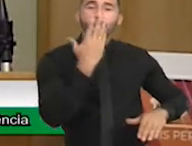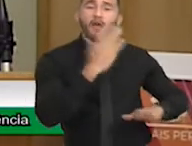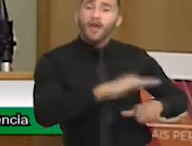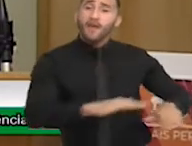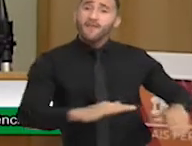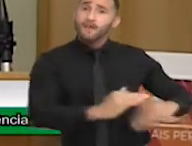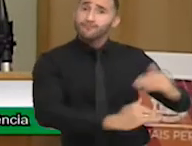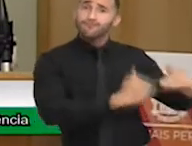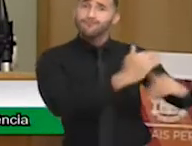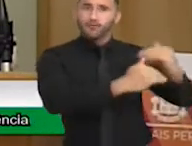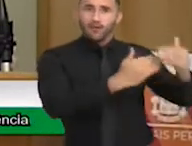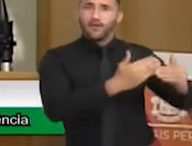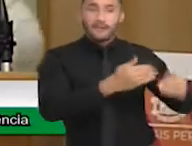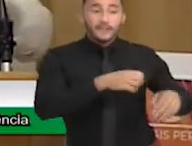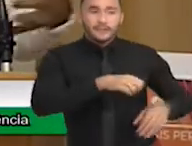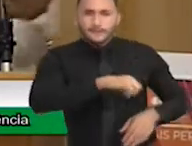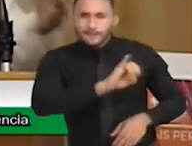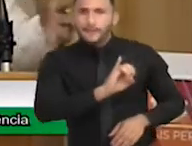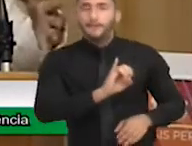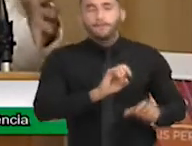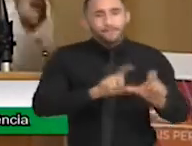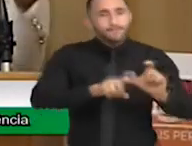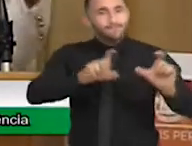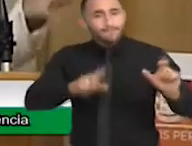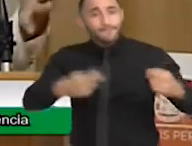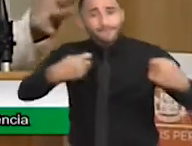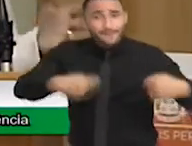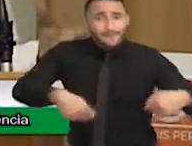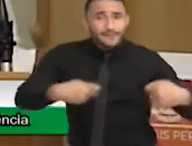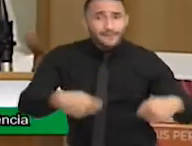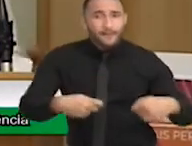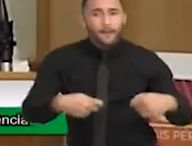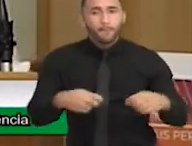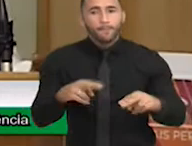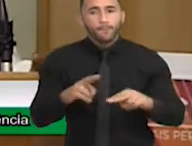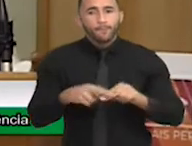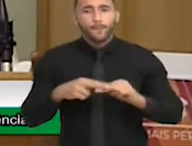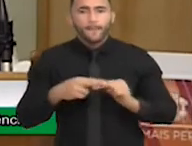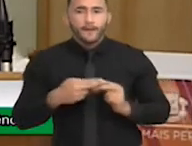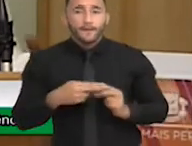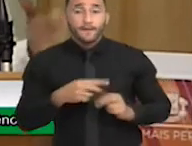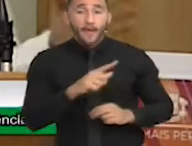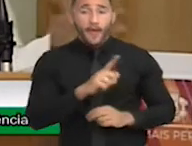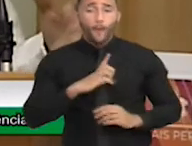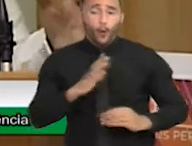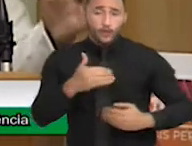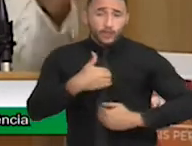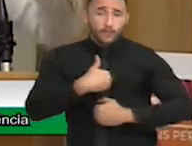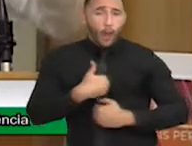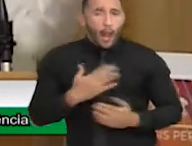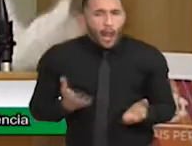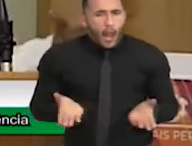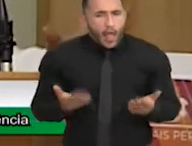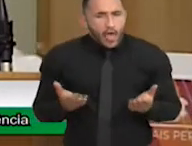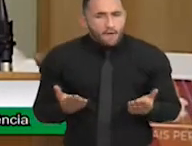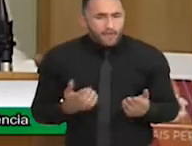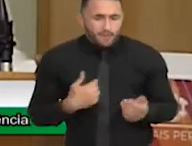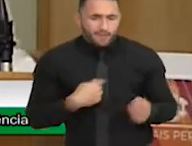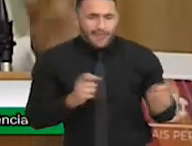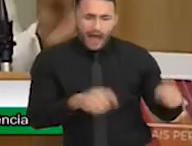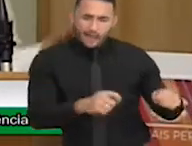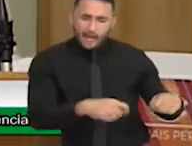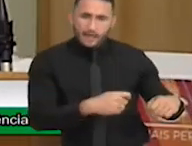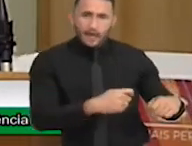autonomia, se ela é capaz de ter essa mobilidade e ela tem um nível leve que permite ela não ter o